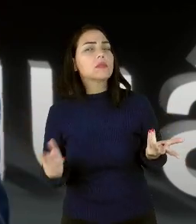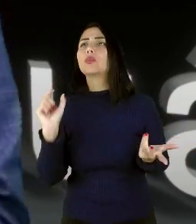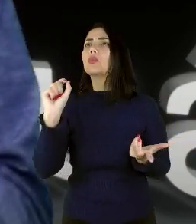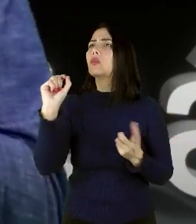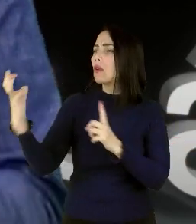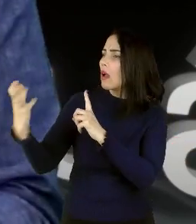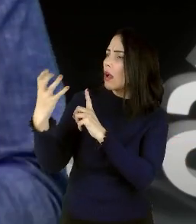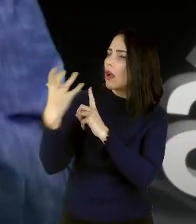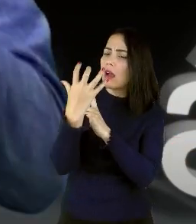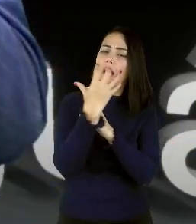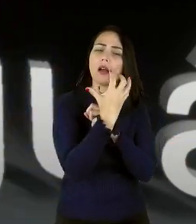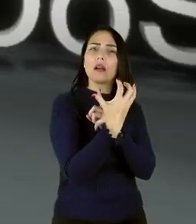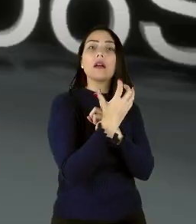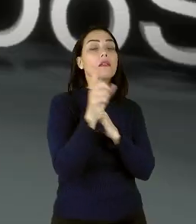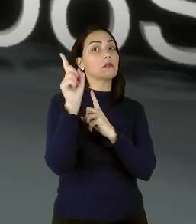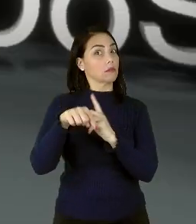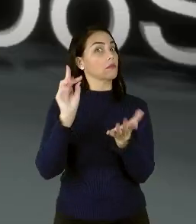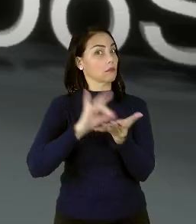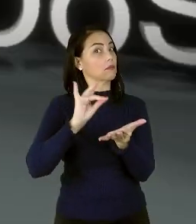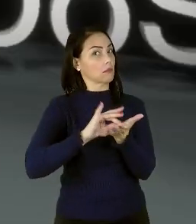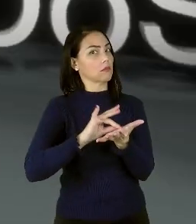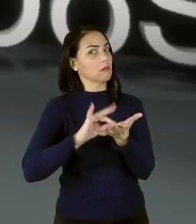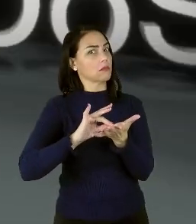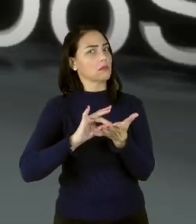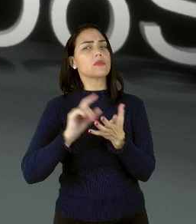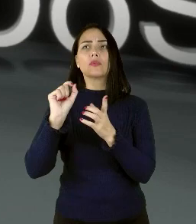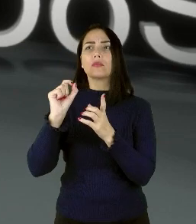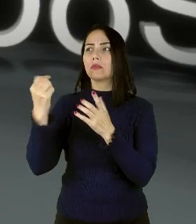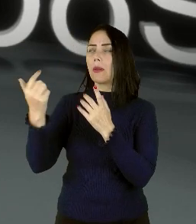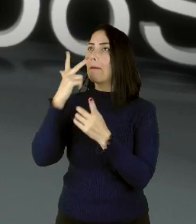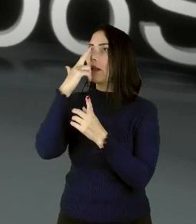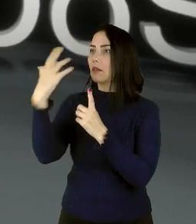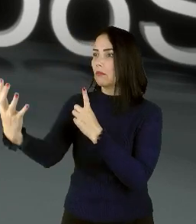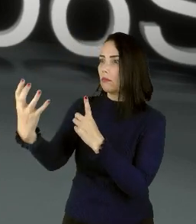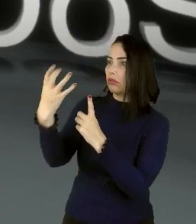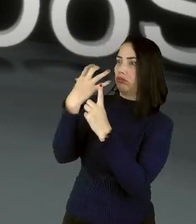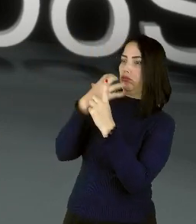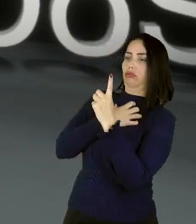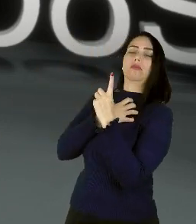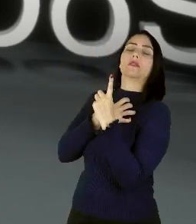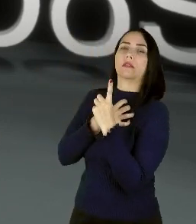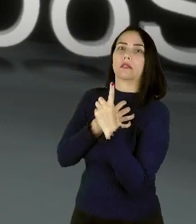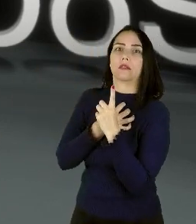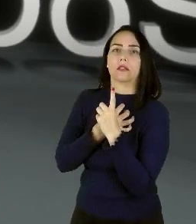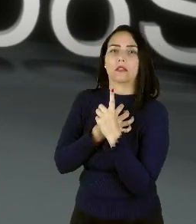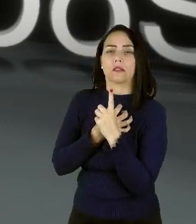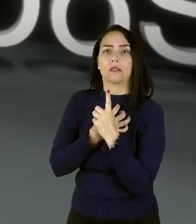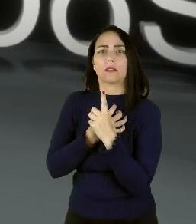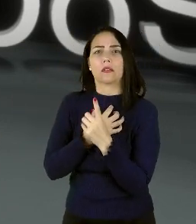afetou, digo, afetou mesmo aquilo que me atravessou visceralmente.